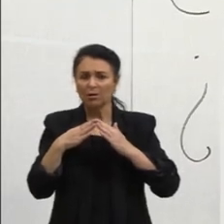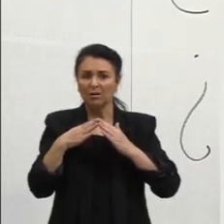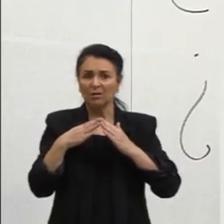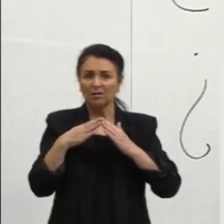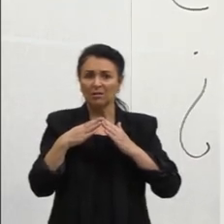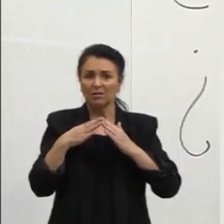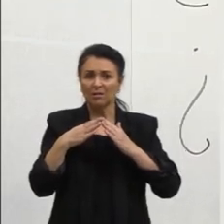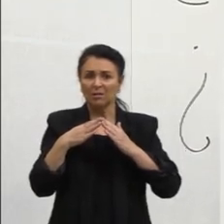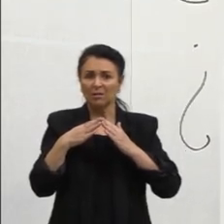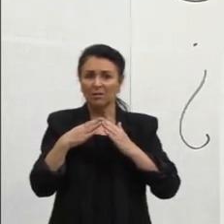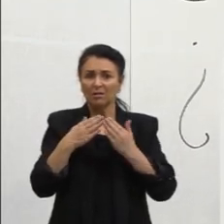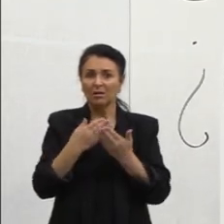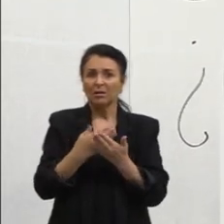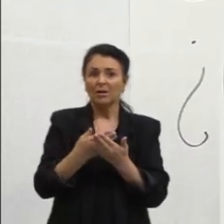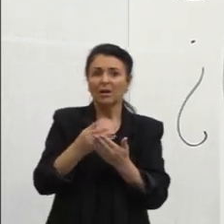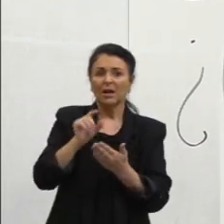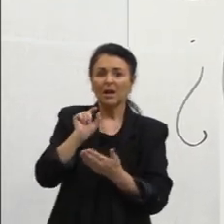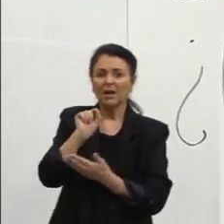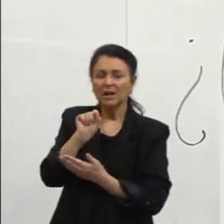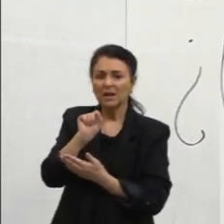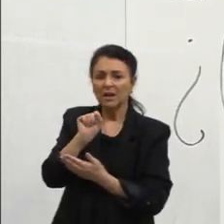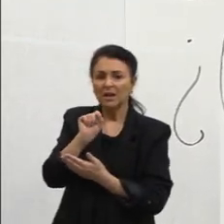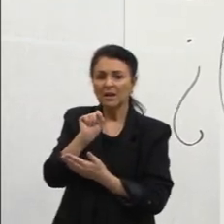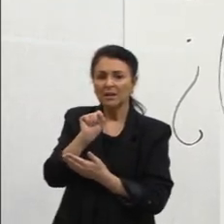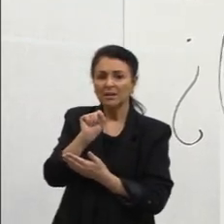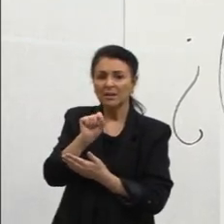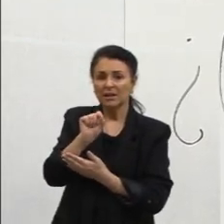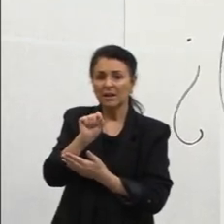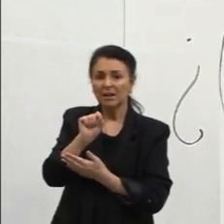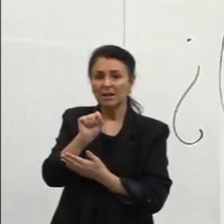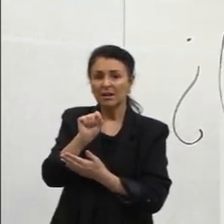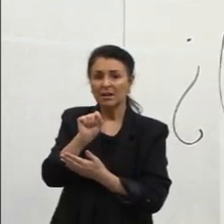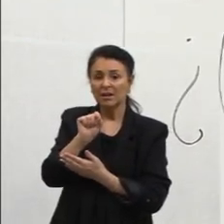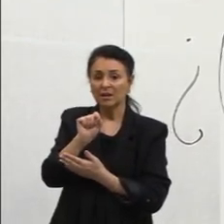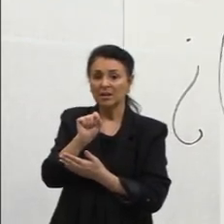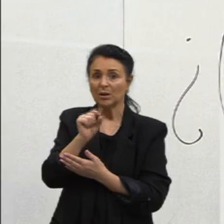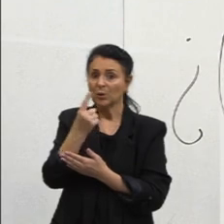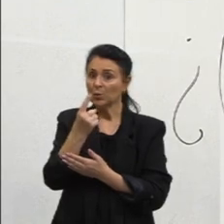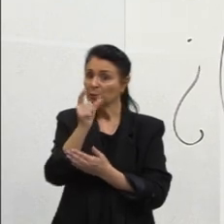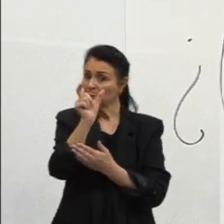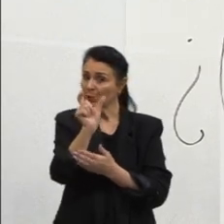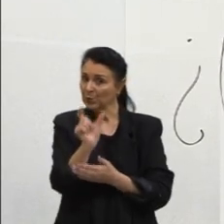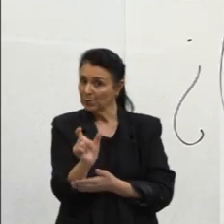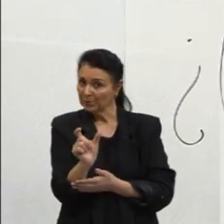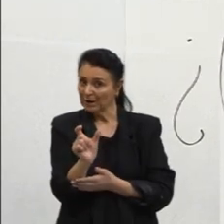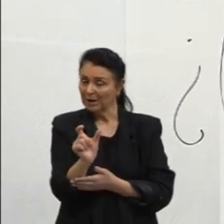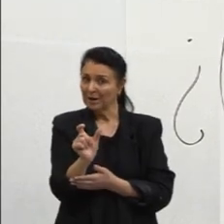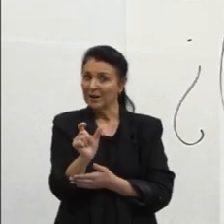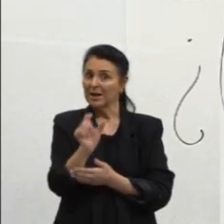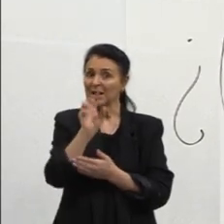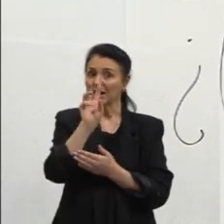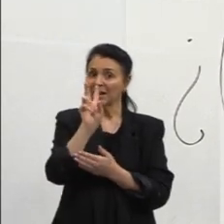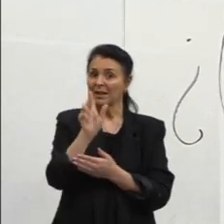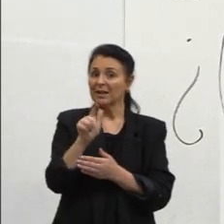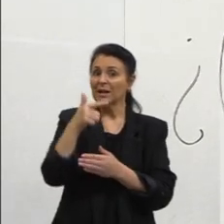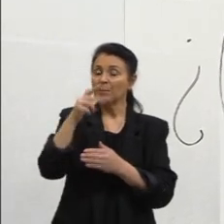Quanto Quanto Quanto Se é uma pessoa Quanto Se é mais de uma